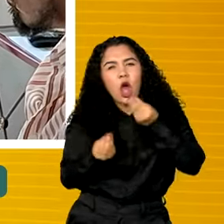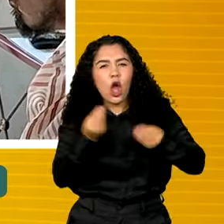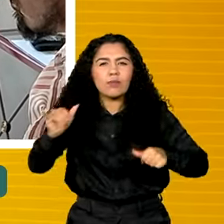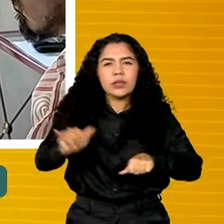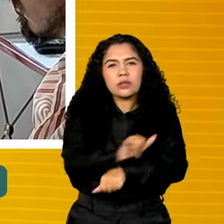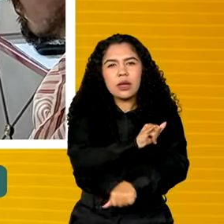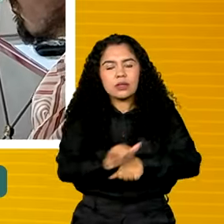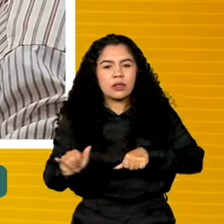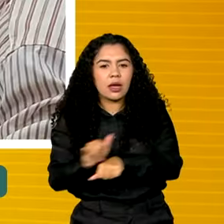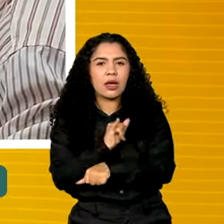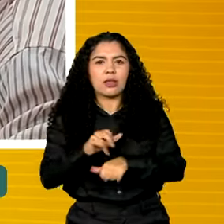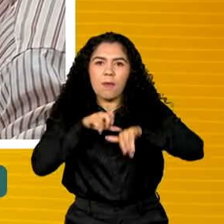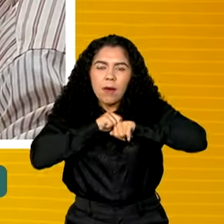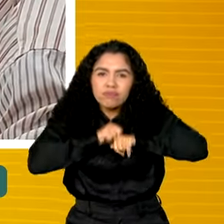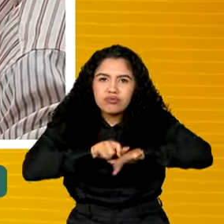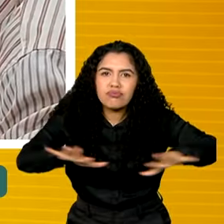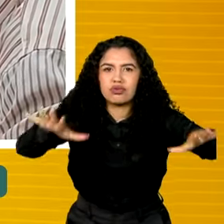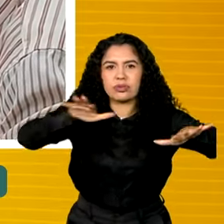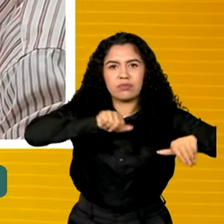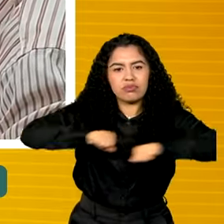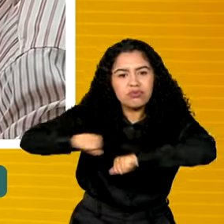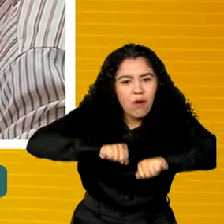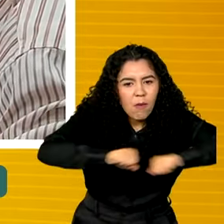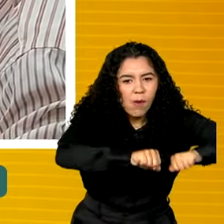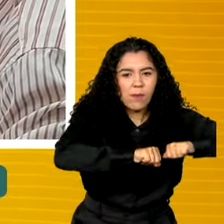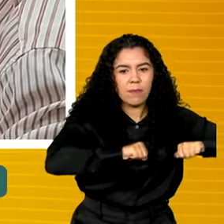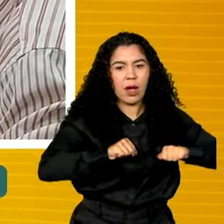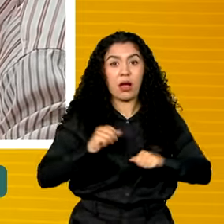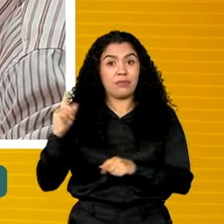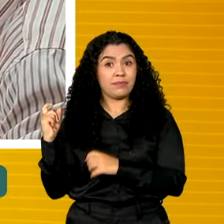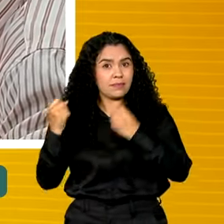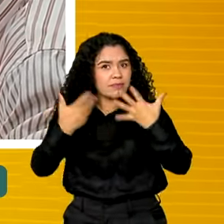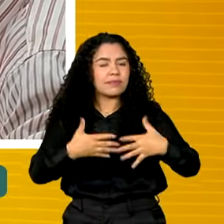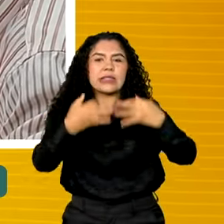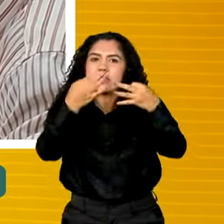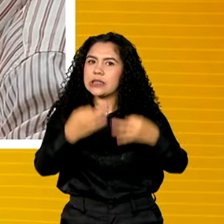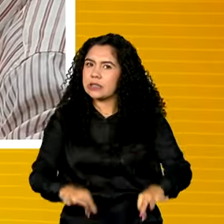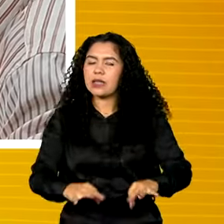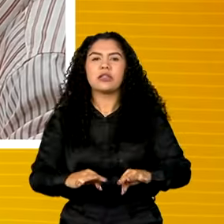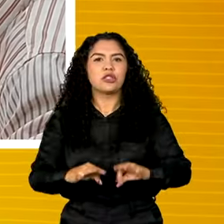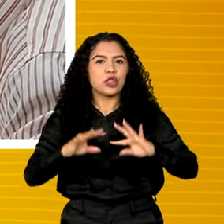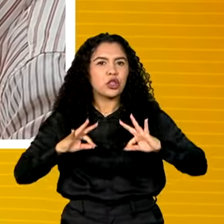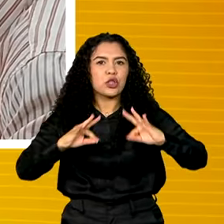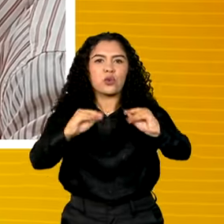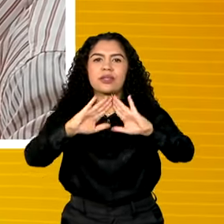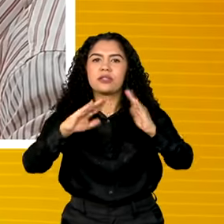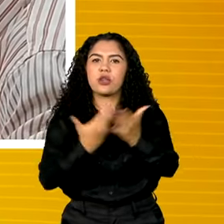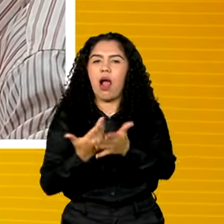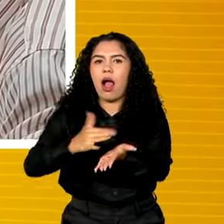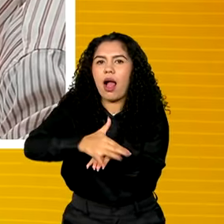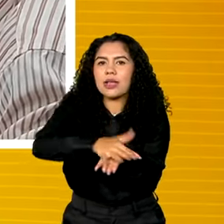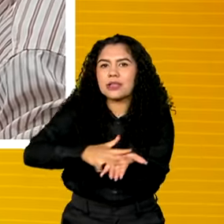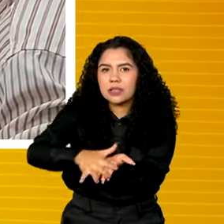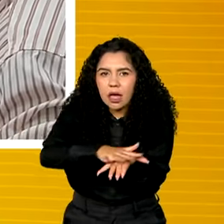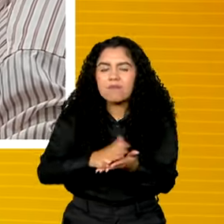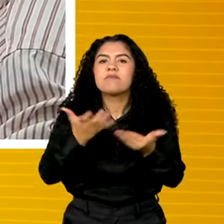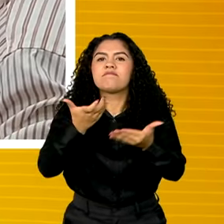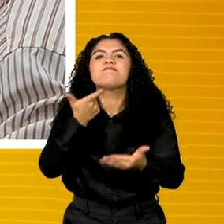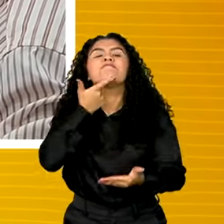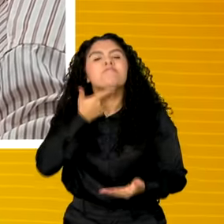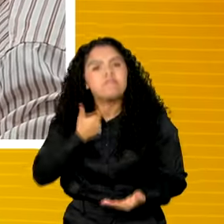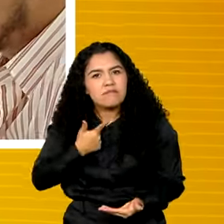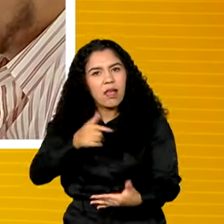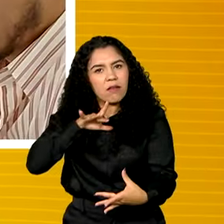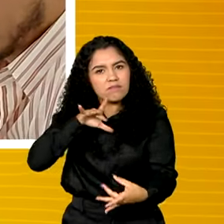de como novinizar. É, tenho certeza que todas as escolas da Liga, a gente quer se engajar com Liga e